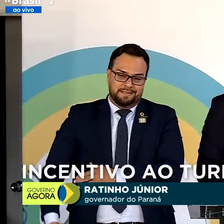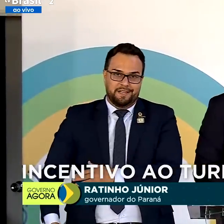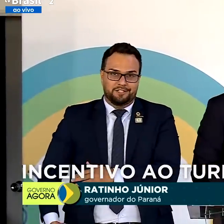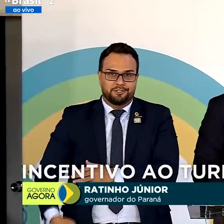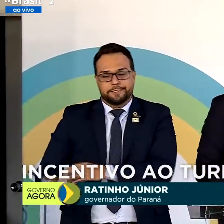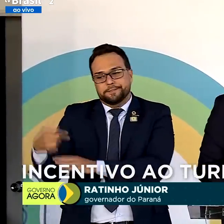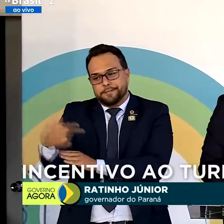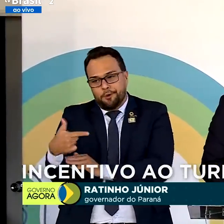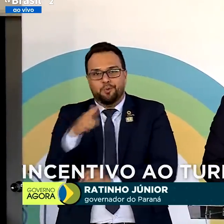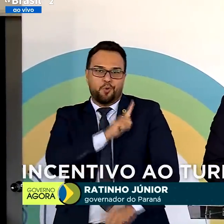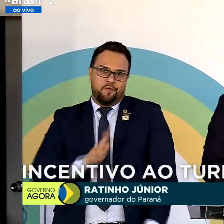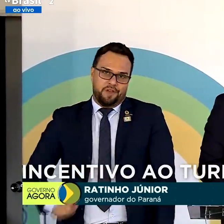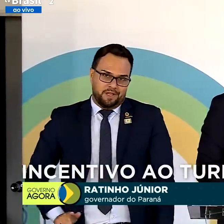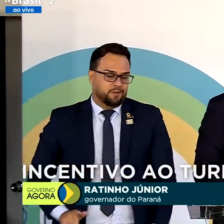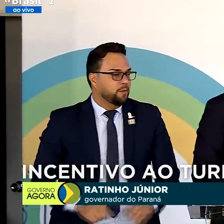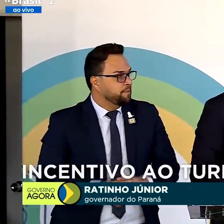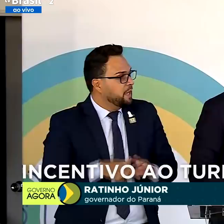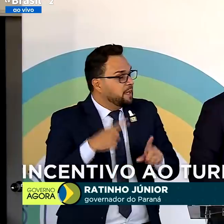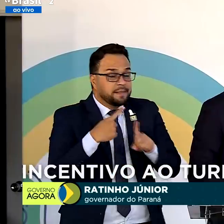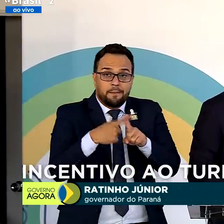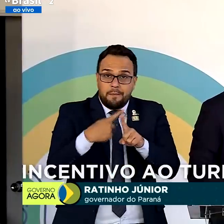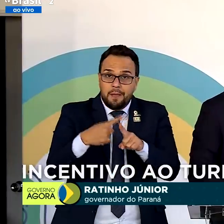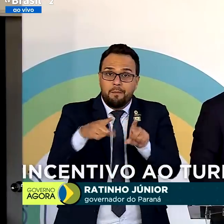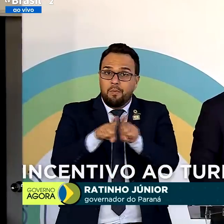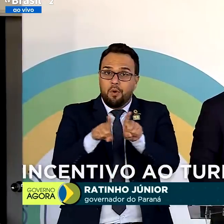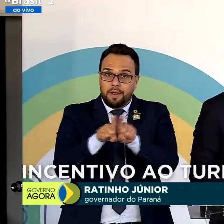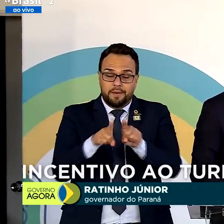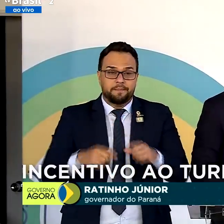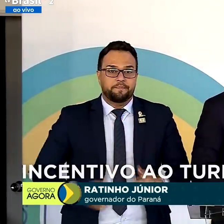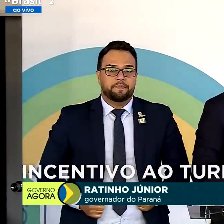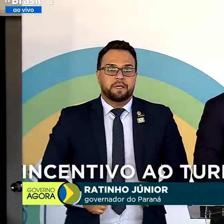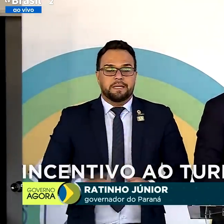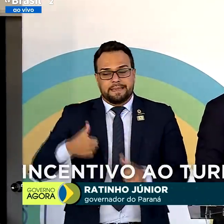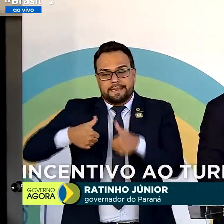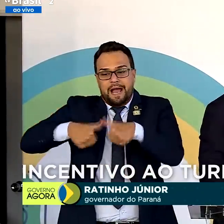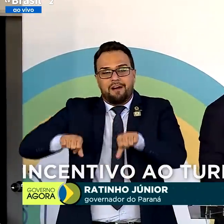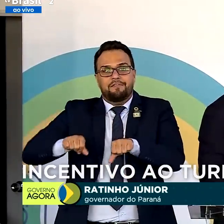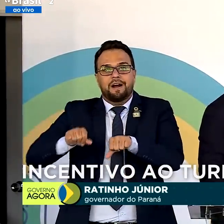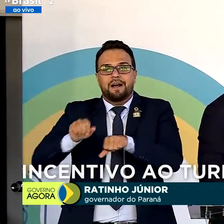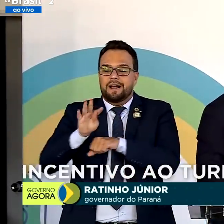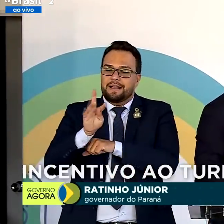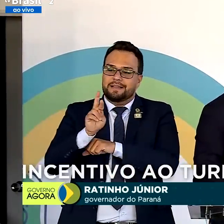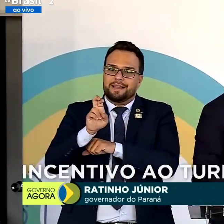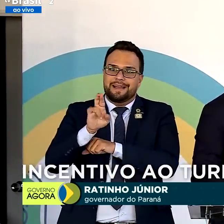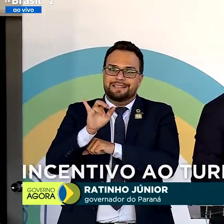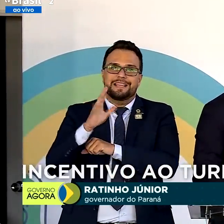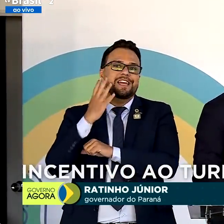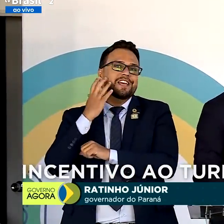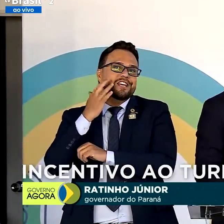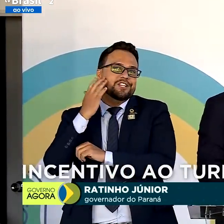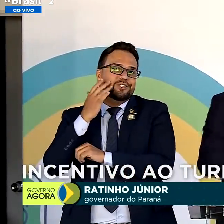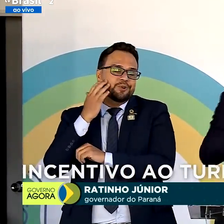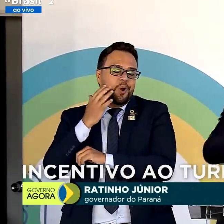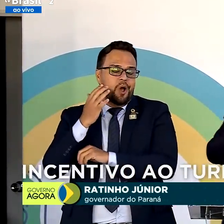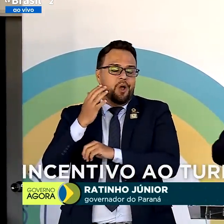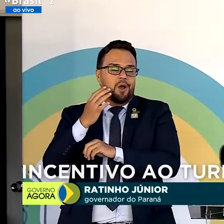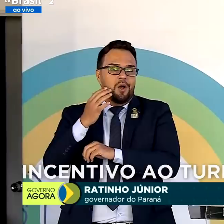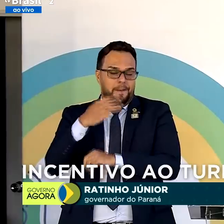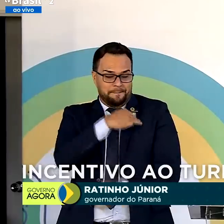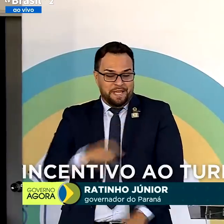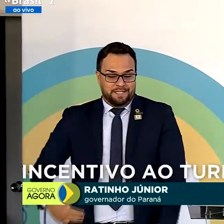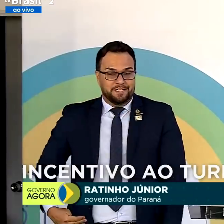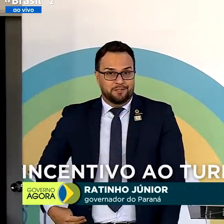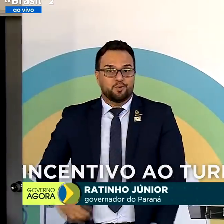E também porque nós estávamos, presidente, num evento com o ministro Tarcísio na Bolsa de Valores, num dia muito